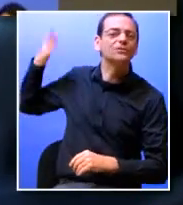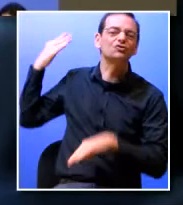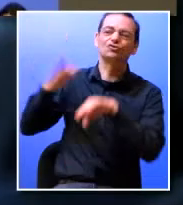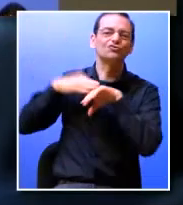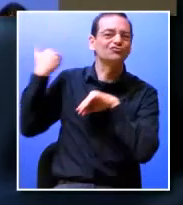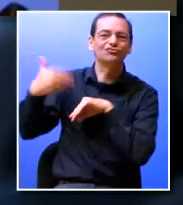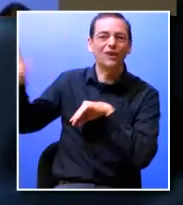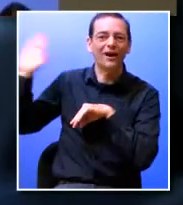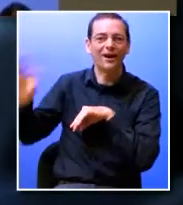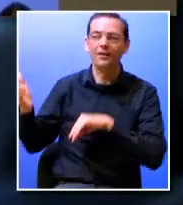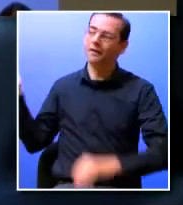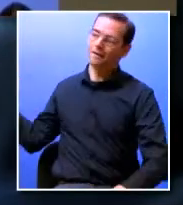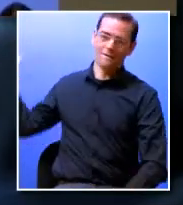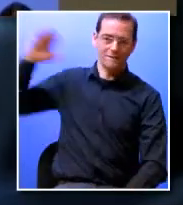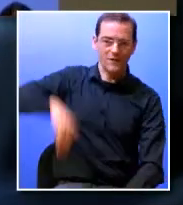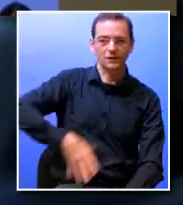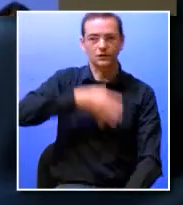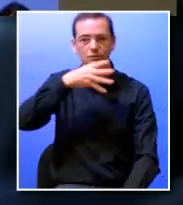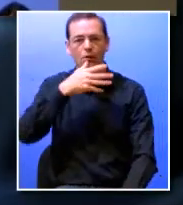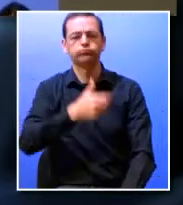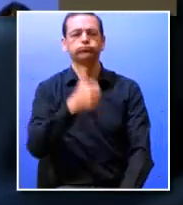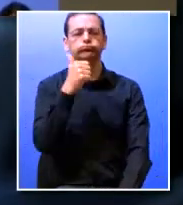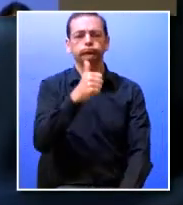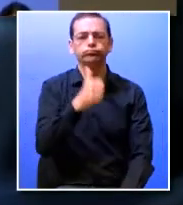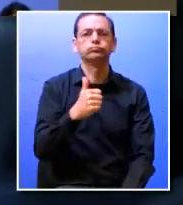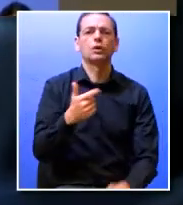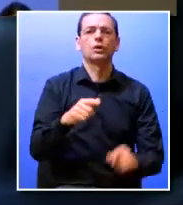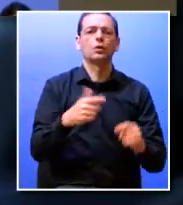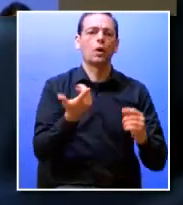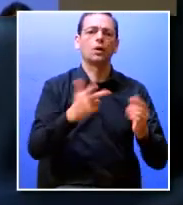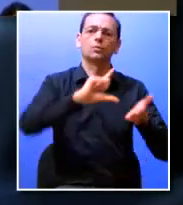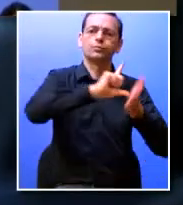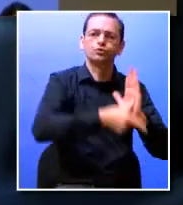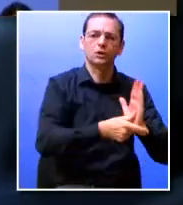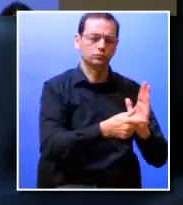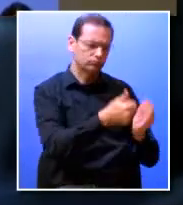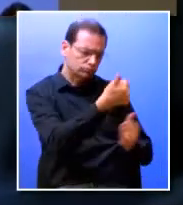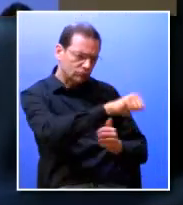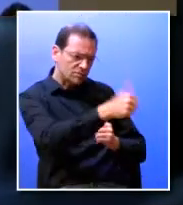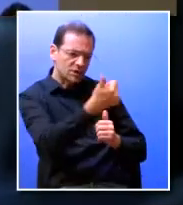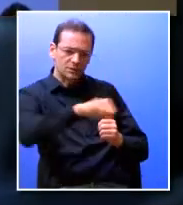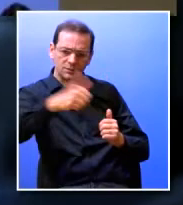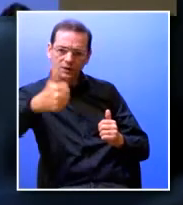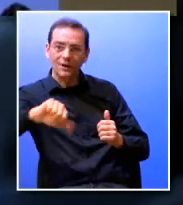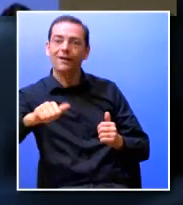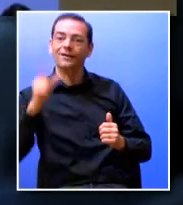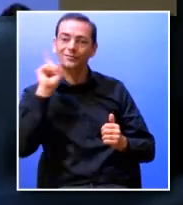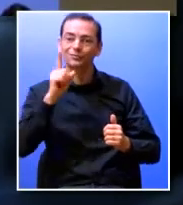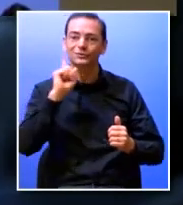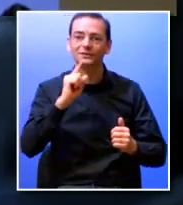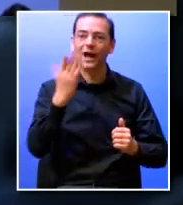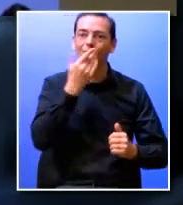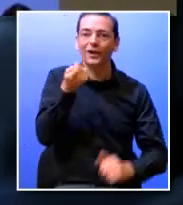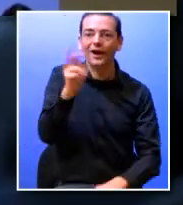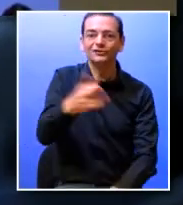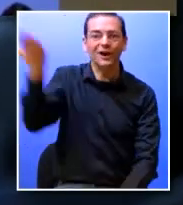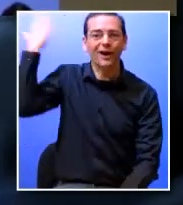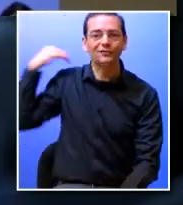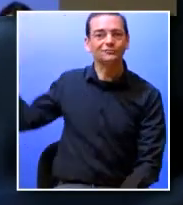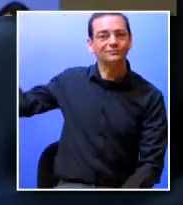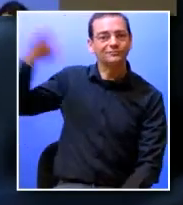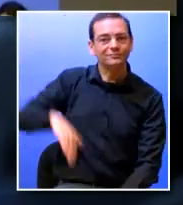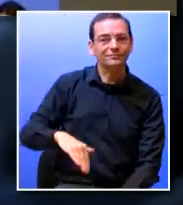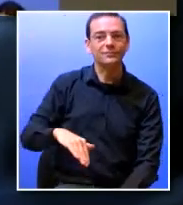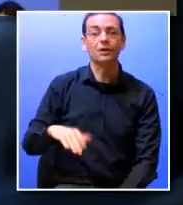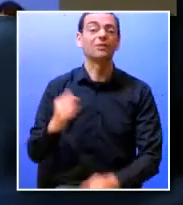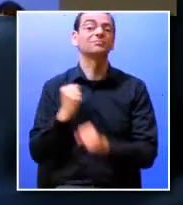os primeiros a dar feedback aos projetos destes nossos estudantes envolvemos os antigos alunos que vêm ao ISCTE no final